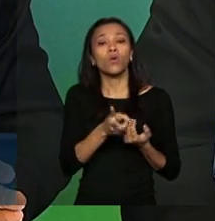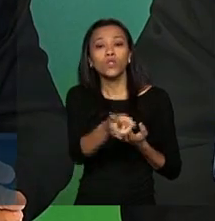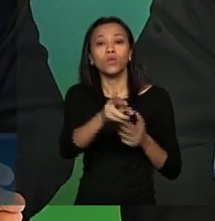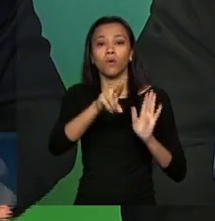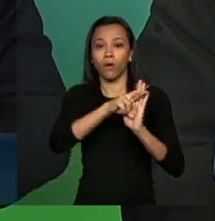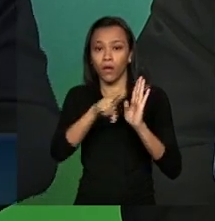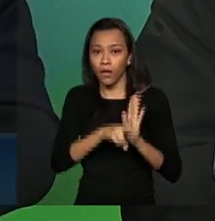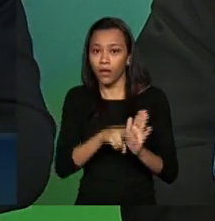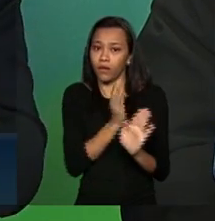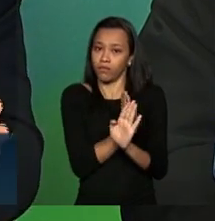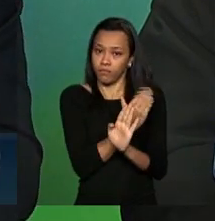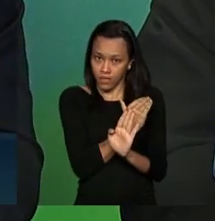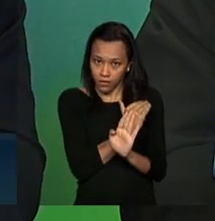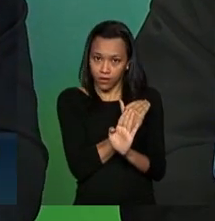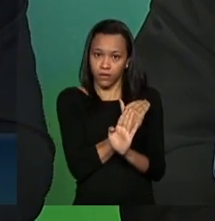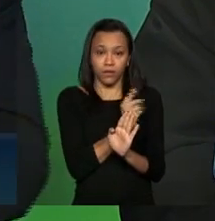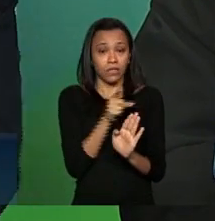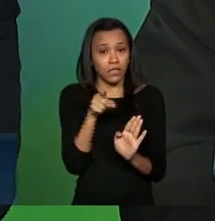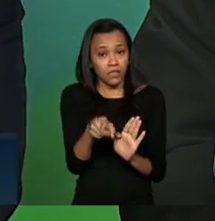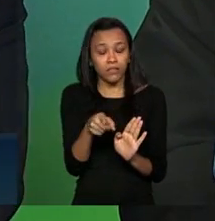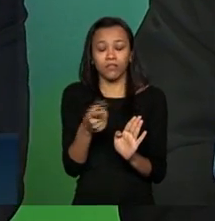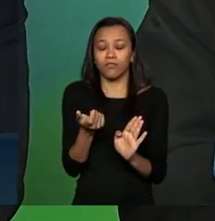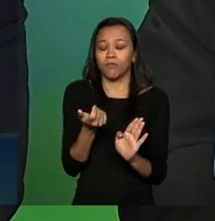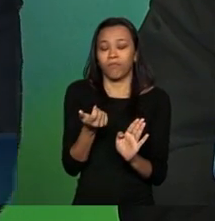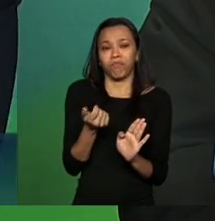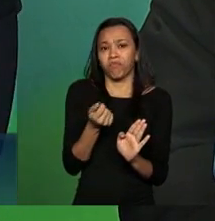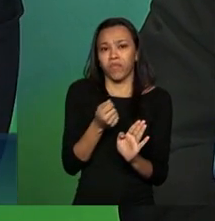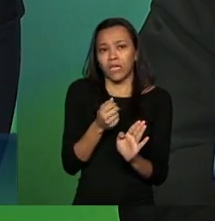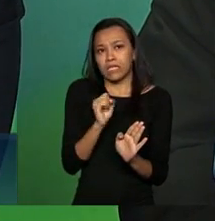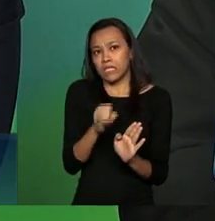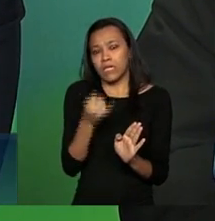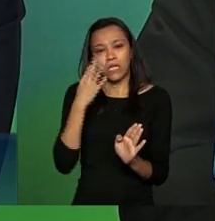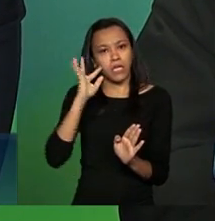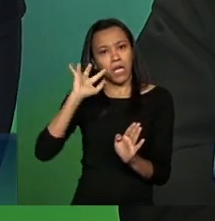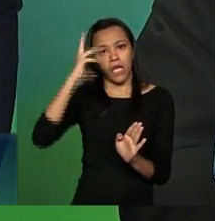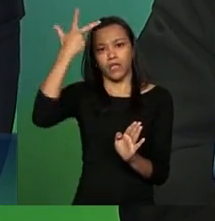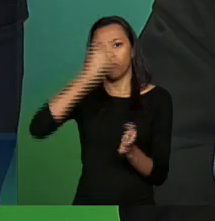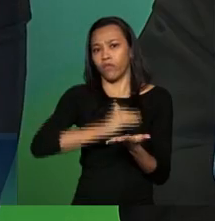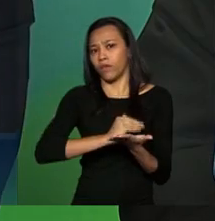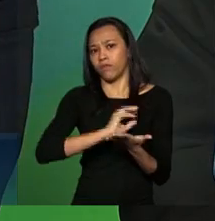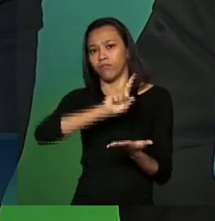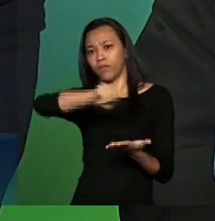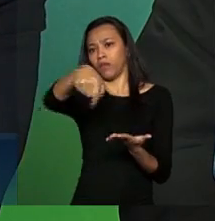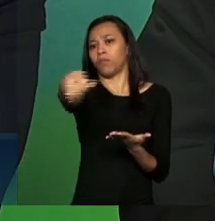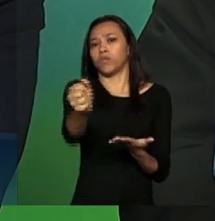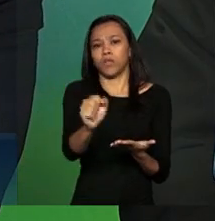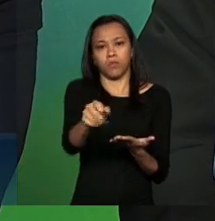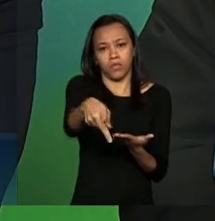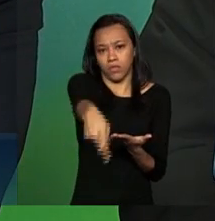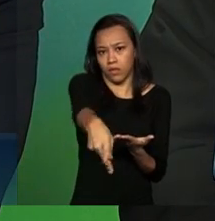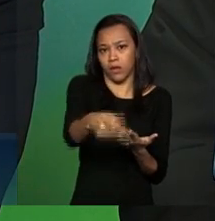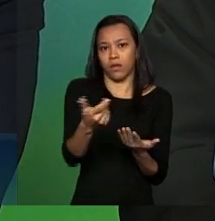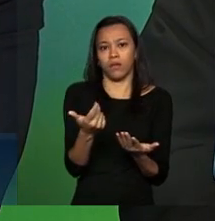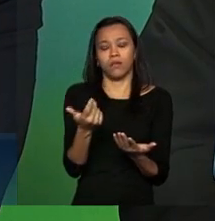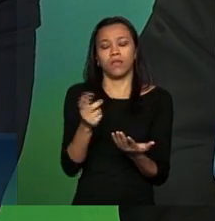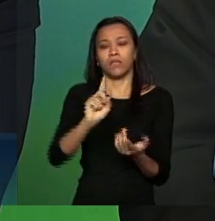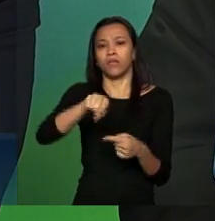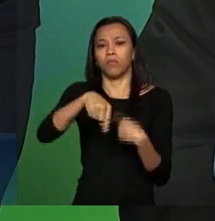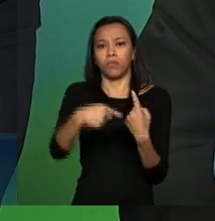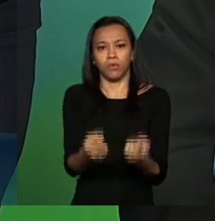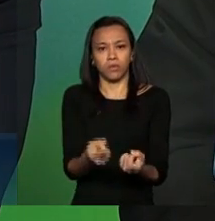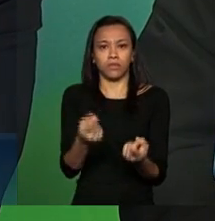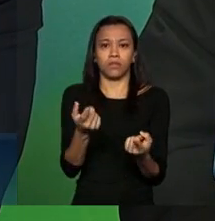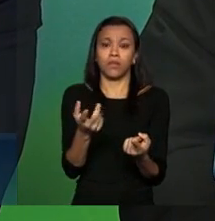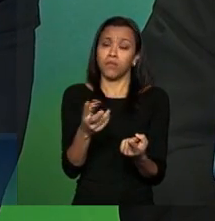fator previdenciário então isso não aumenta a despesa se ele adiar inicialmente a gente tem uma economia e ela lá na frente impacta a